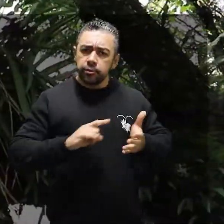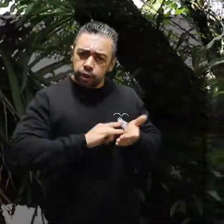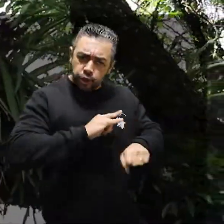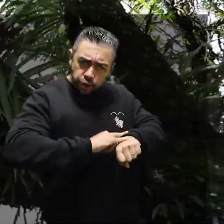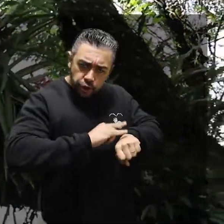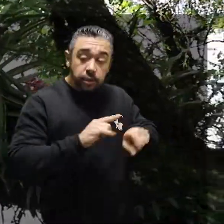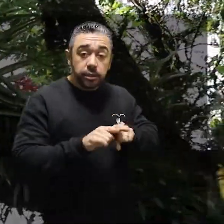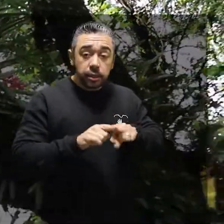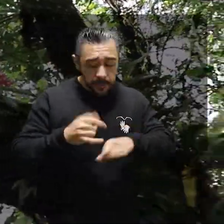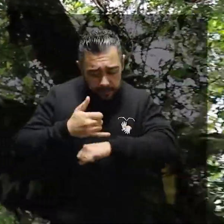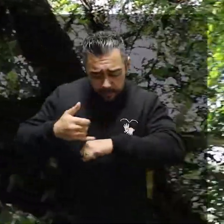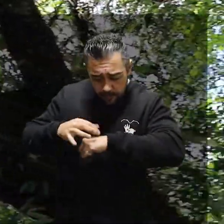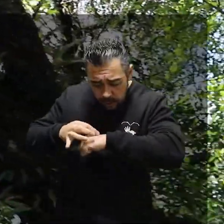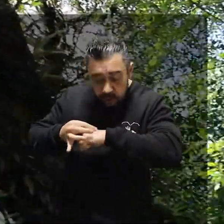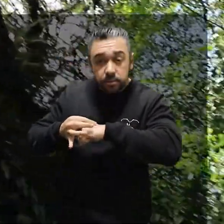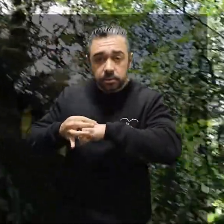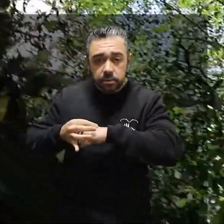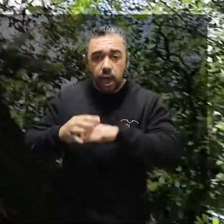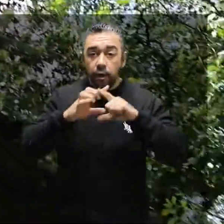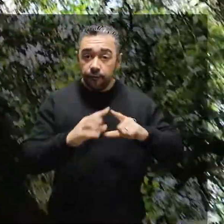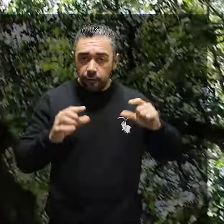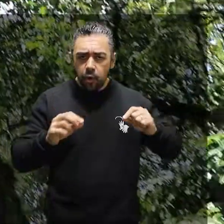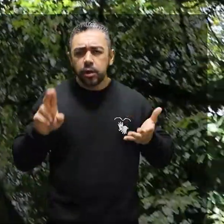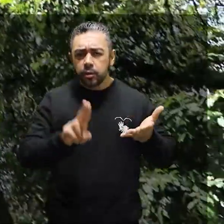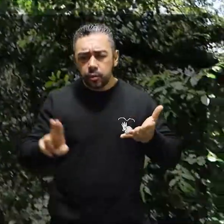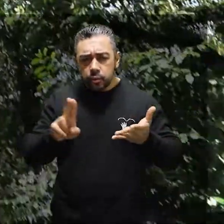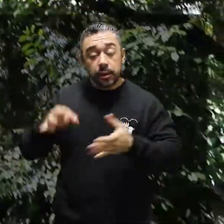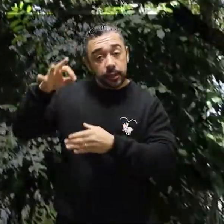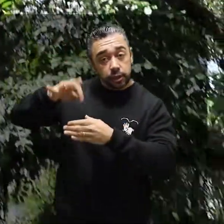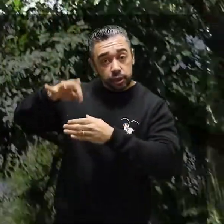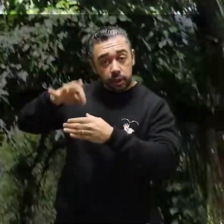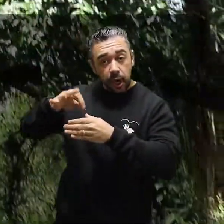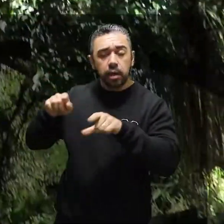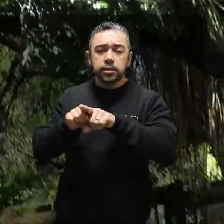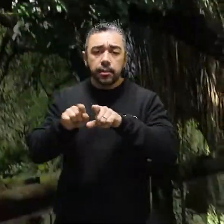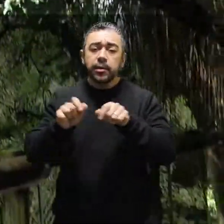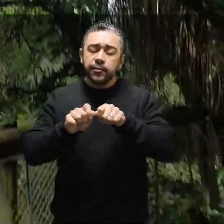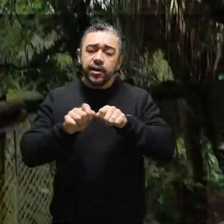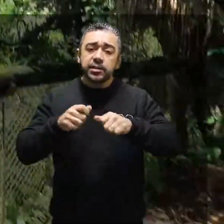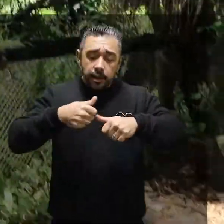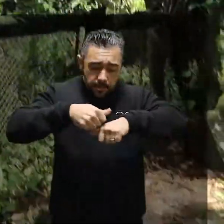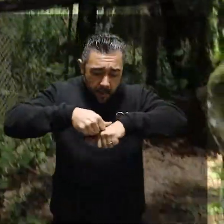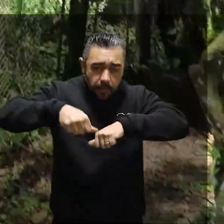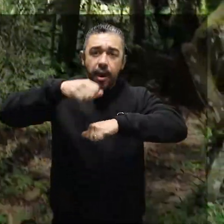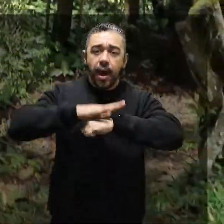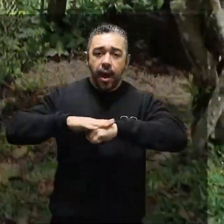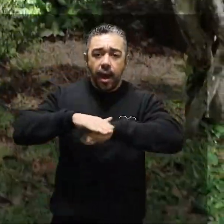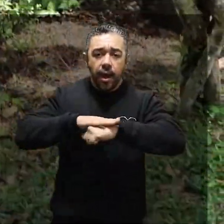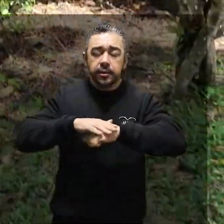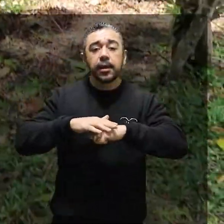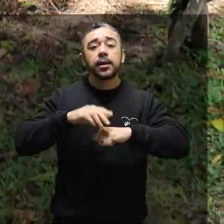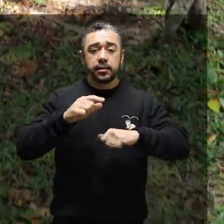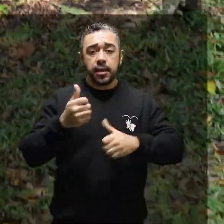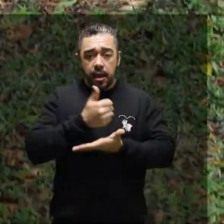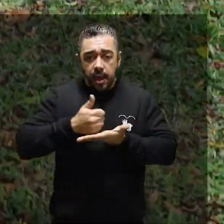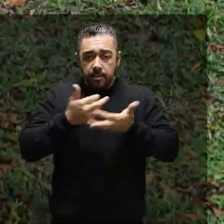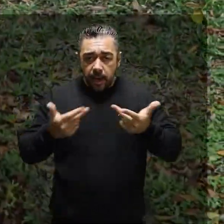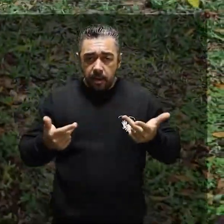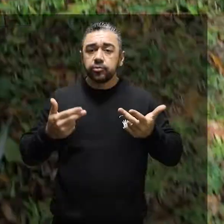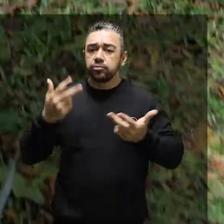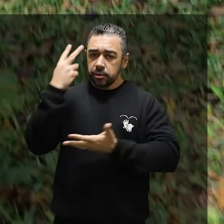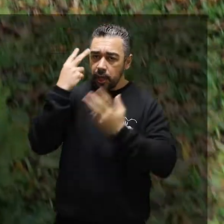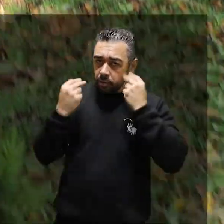diuréticas e cicatrizantes. As folhas são utilizadas tanto para chás, quanto para a produção de pomadas e remédios